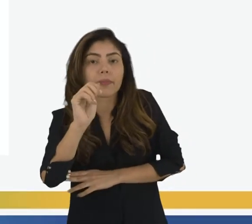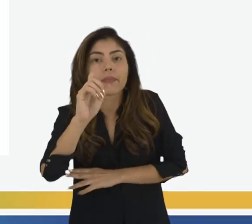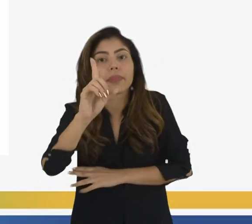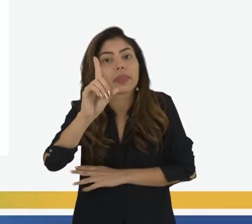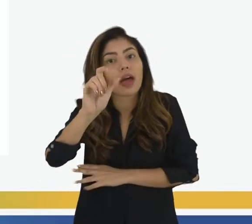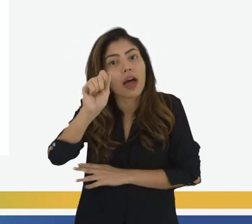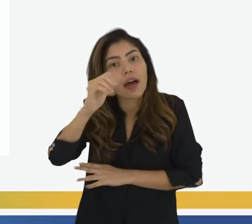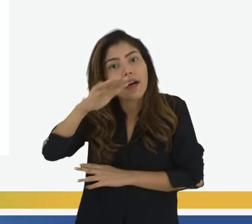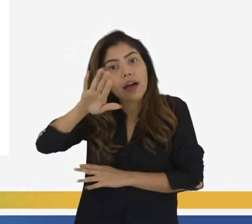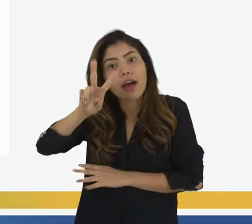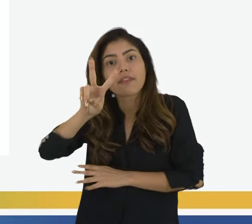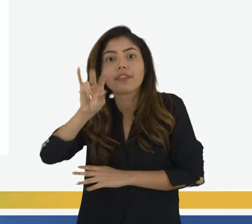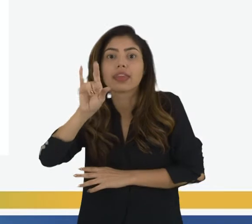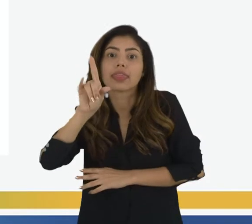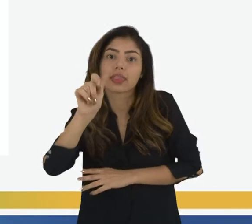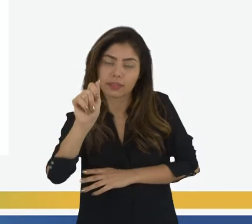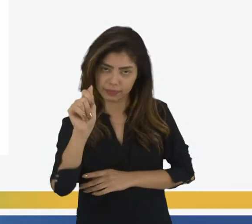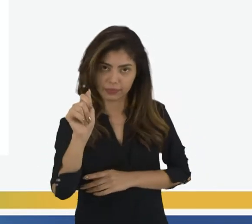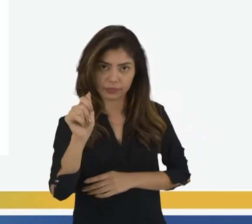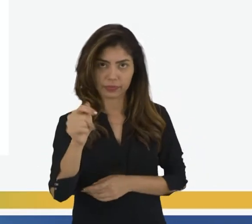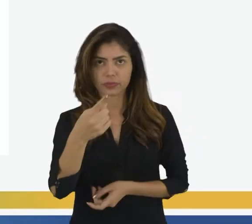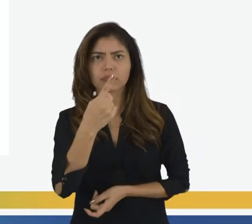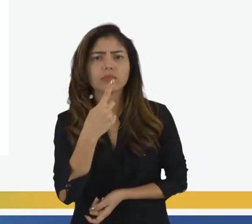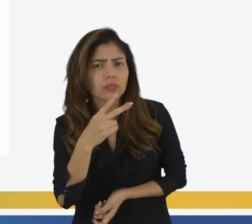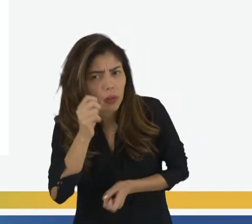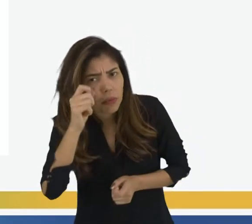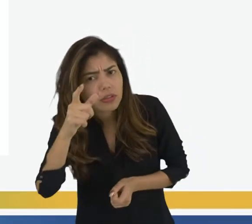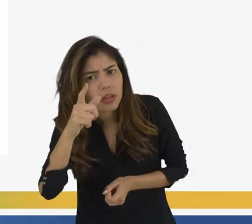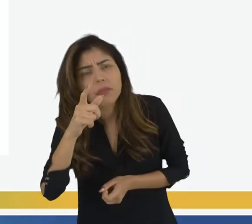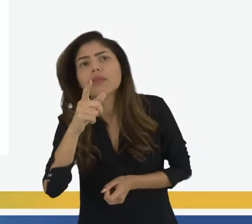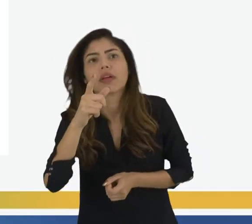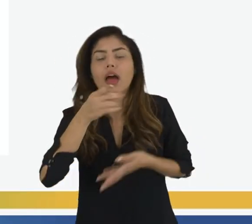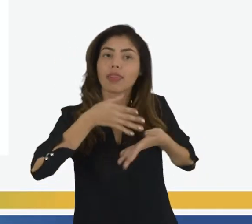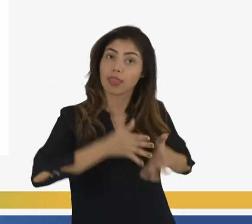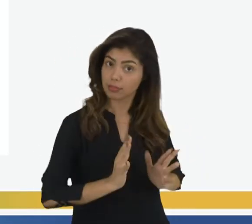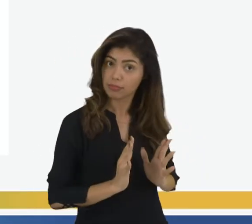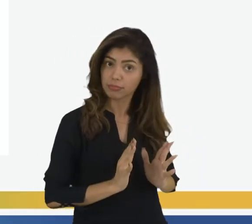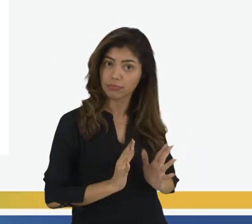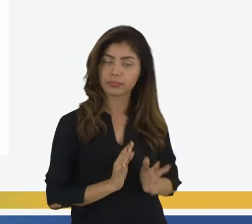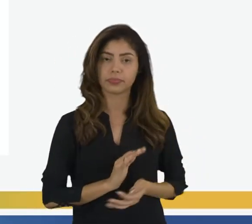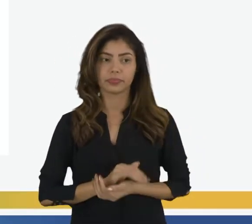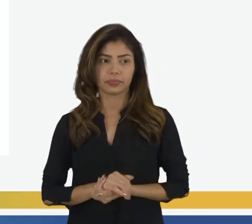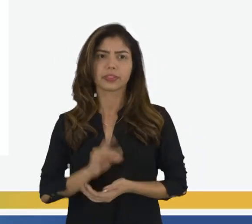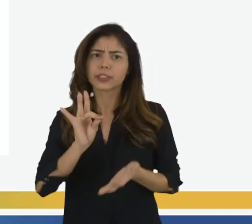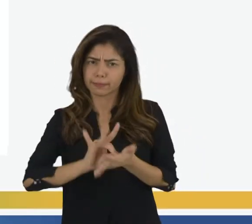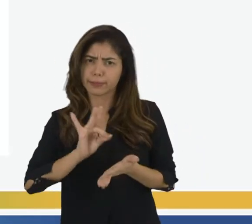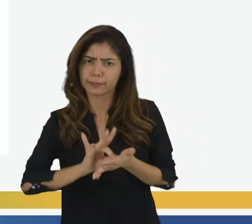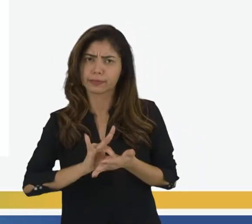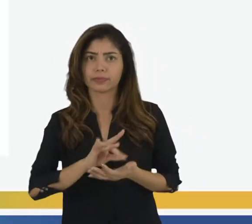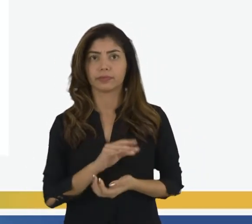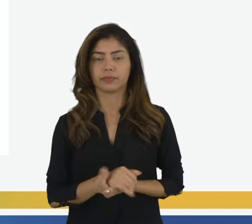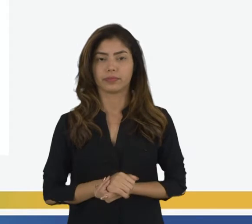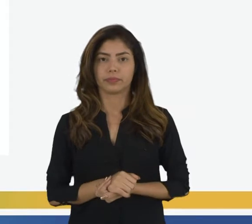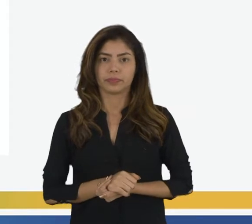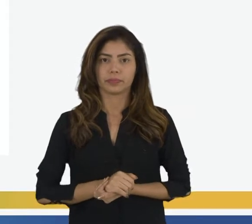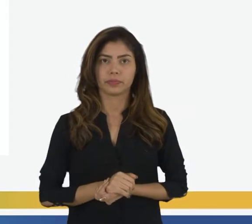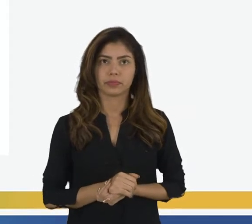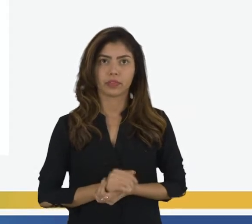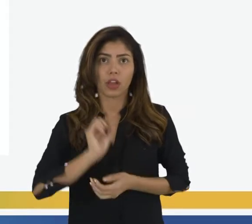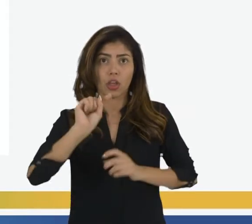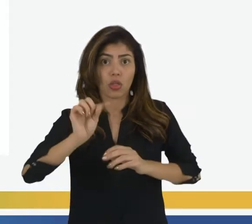observaram aí Quando a gente Aparece no mundo A gente Nasce Não é verdade? Eu nasci